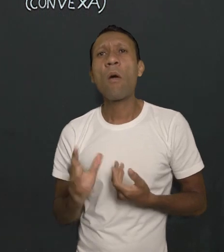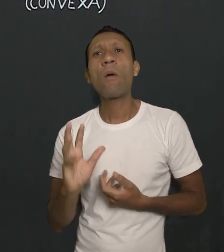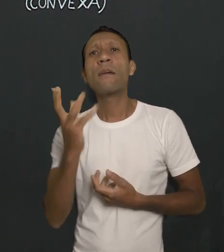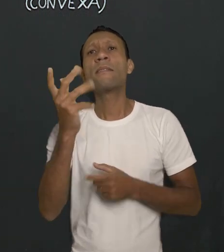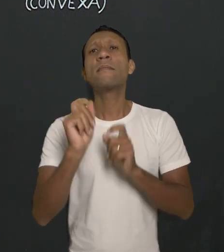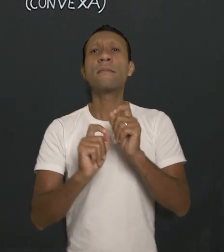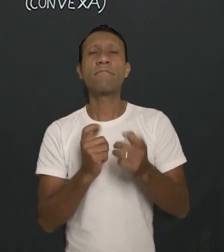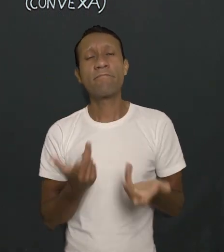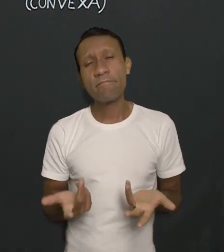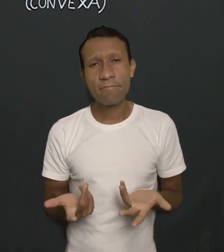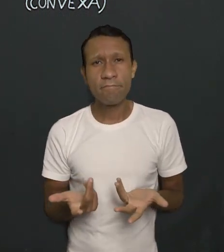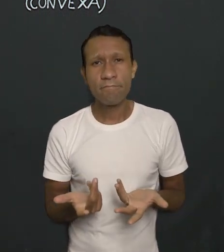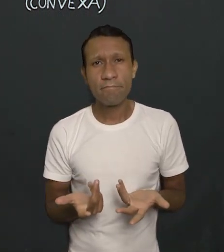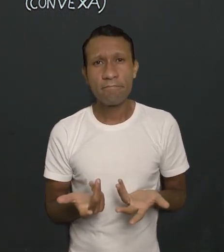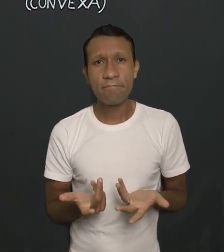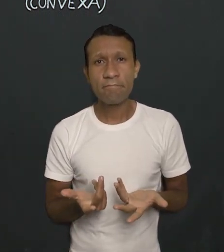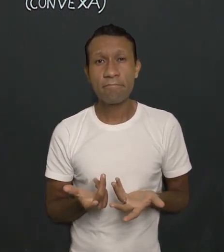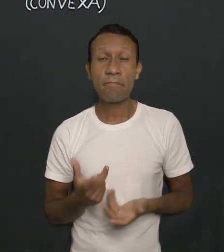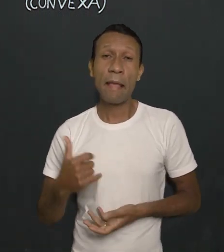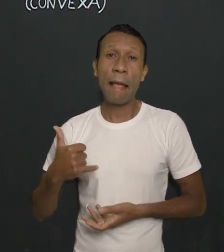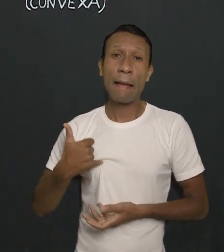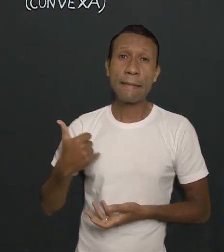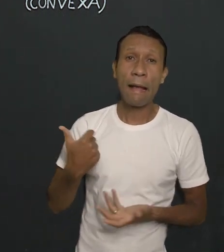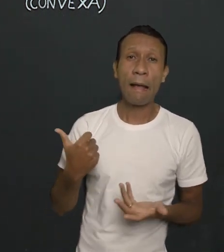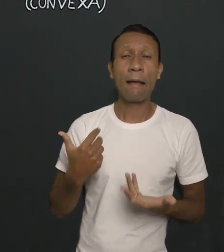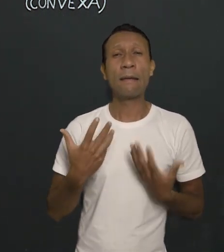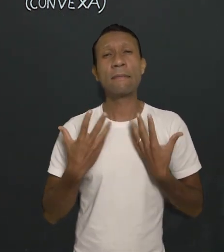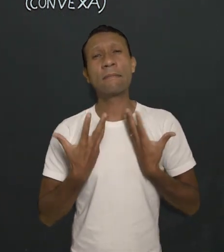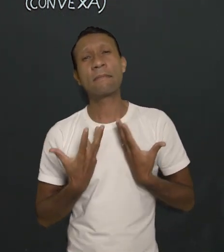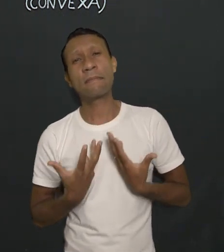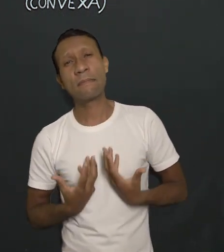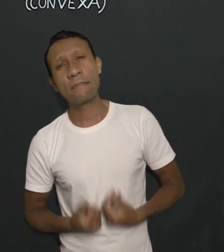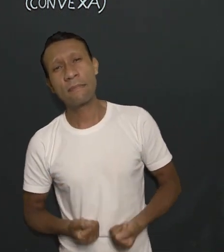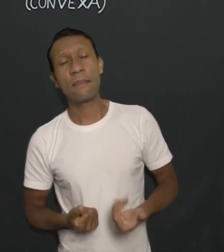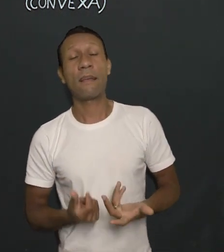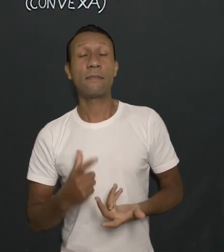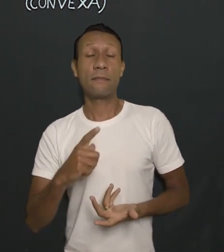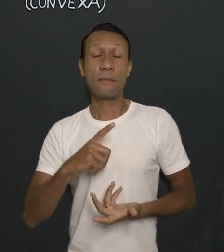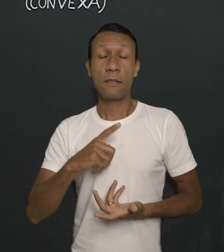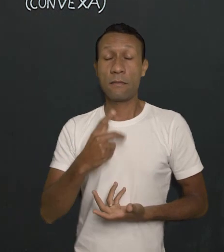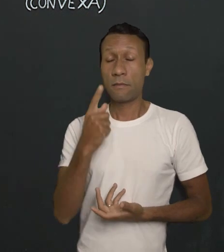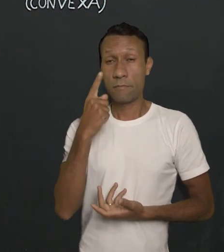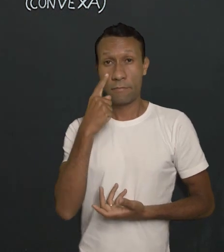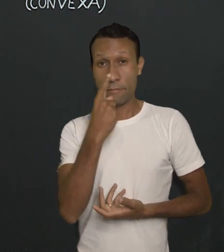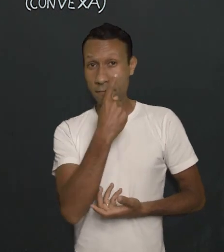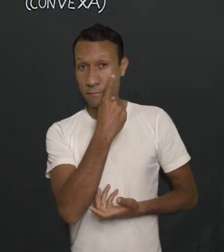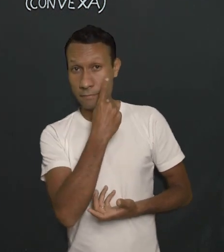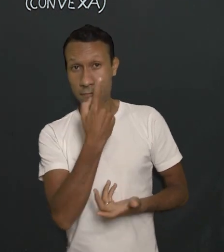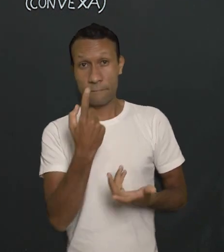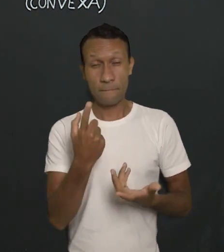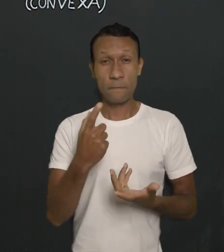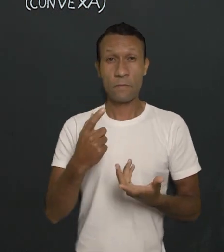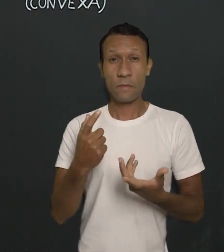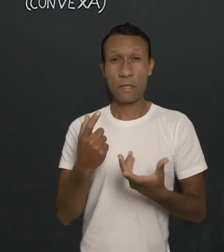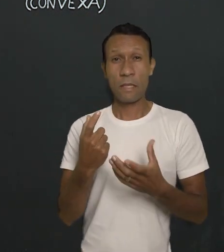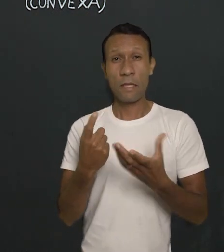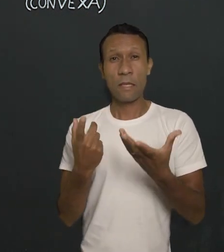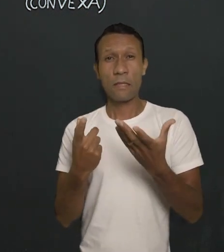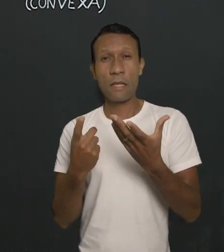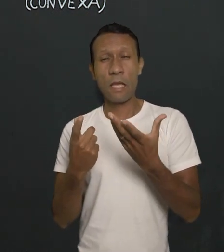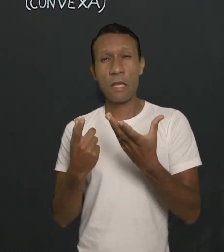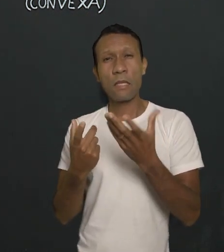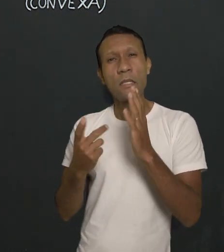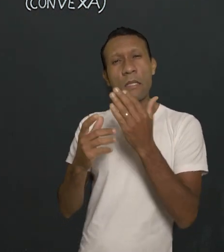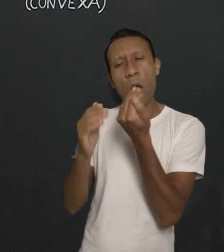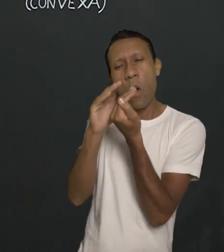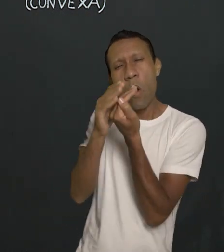que tá rolando? Com a idade, o cansaço aí, nós temos nos nossos olhos, nós temos dois músculos ciliares, que eles estão